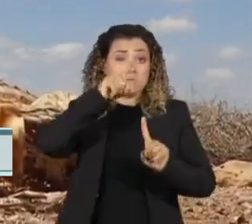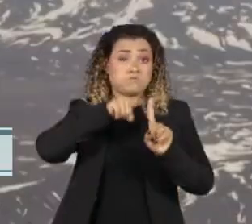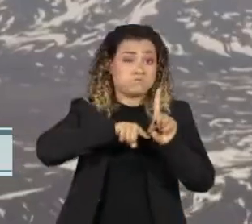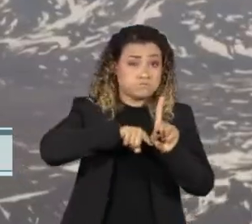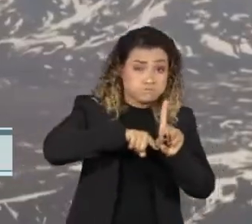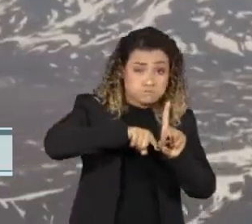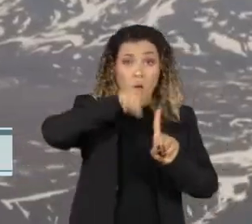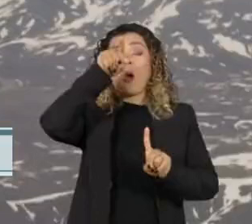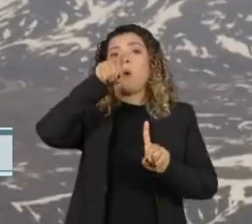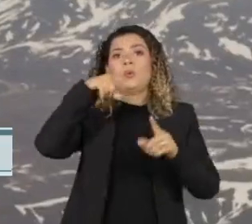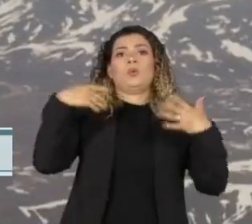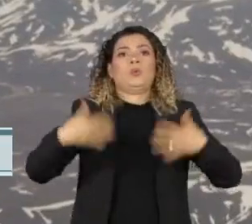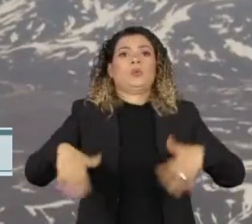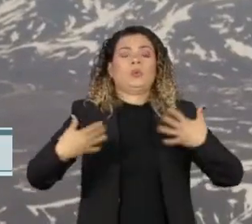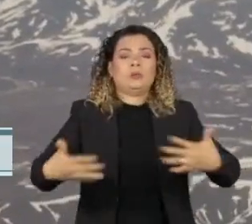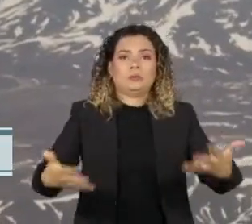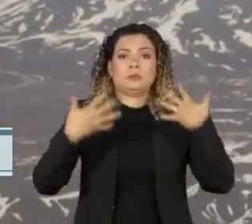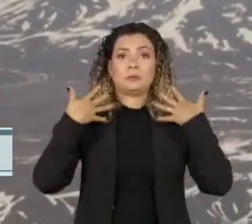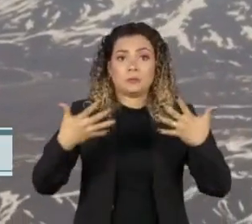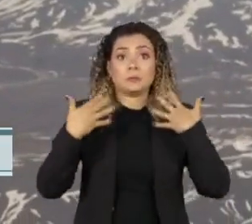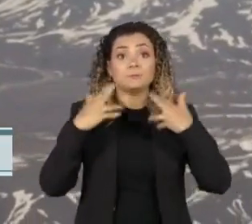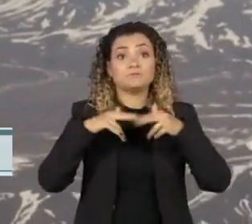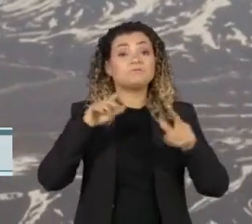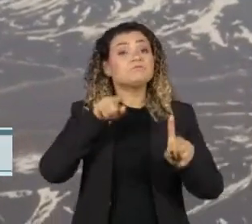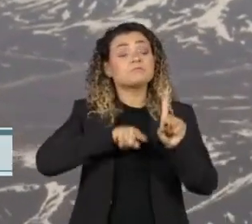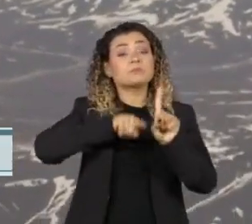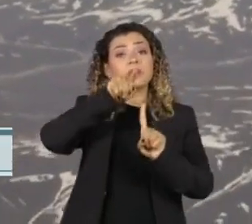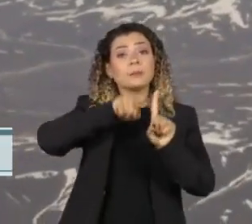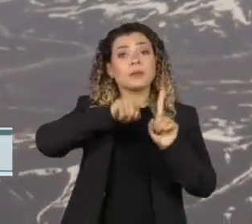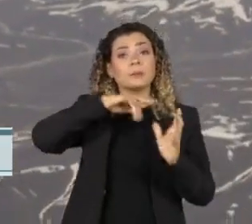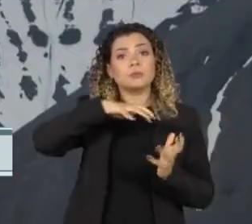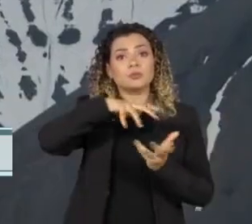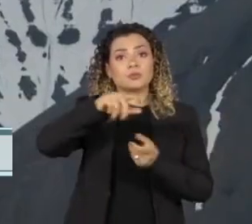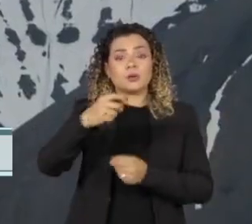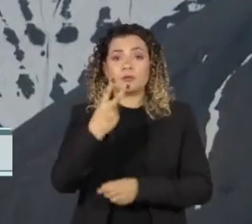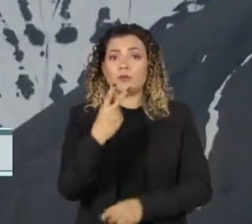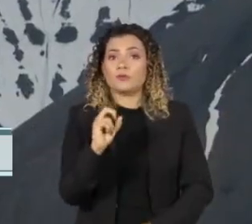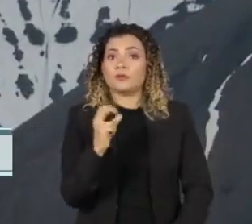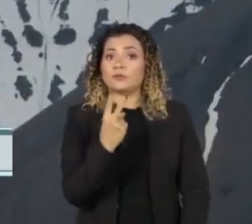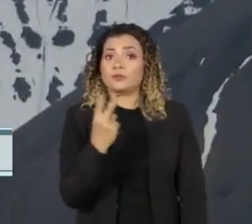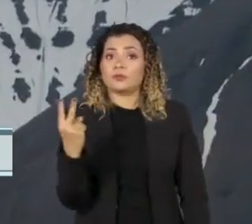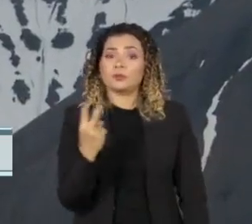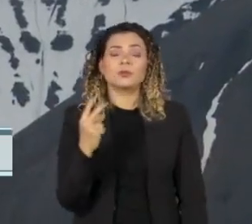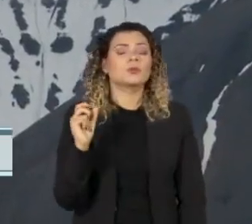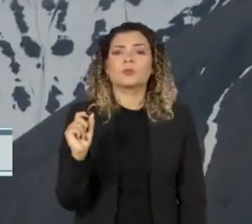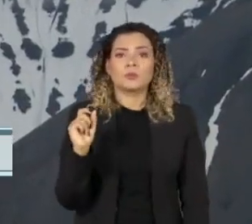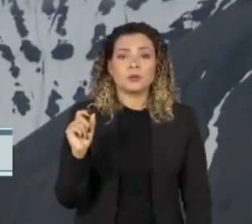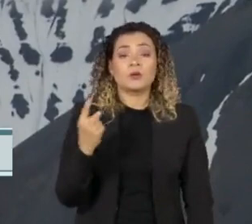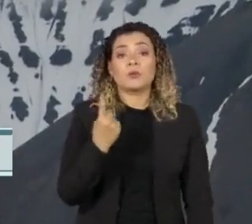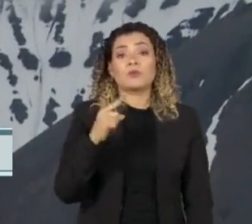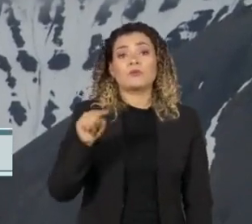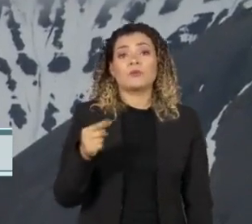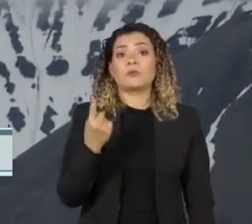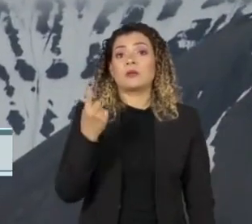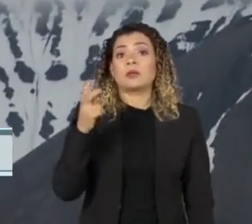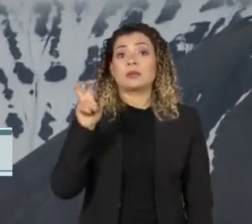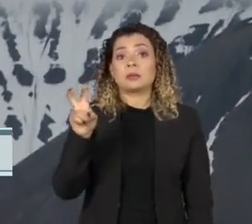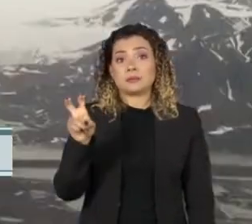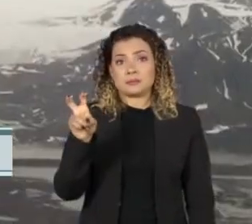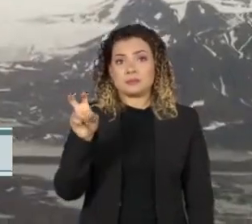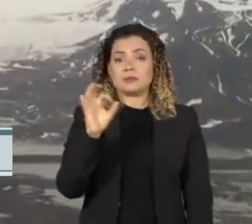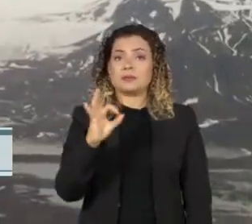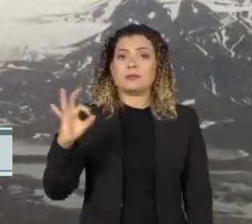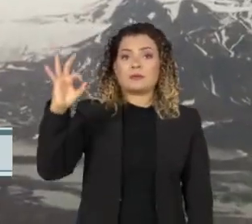história. O boletim estima que a temperatura média global em 2022 esteja 1,15 grau